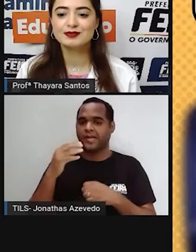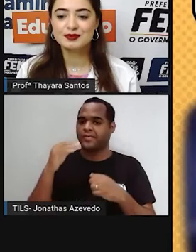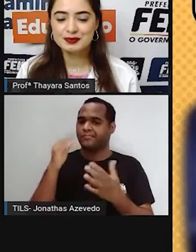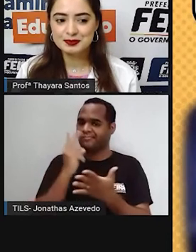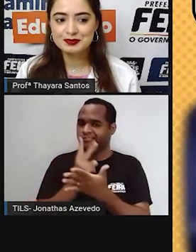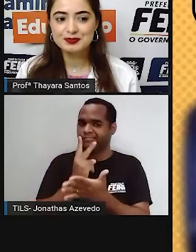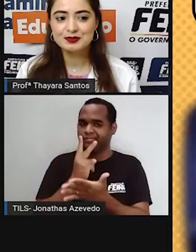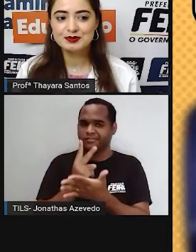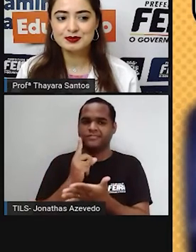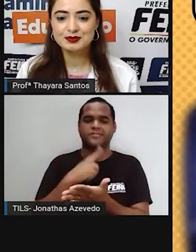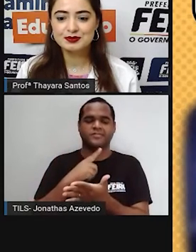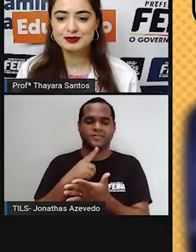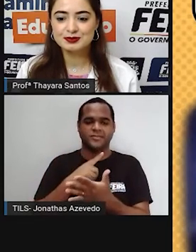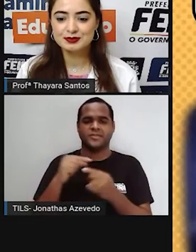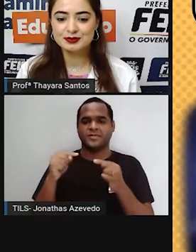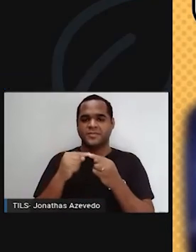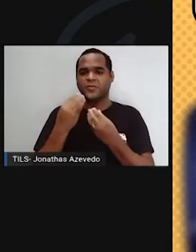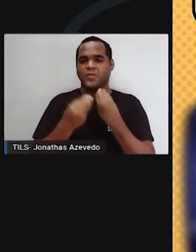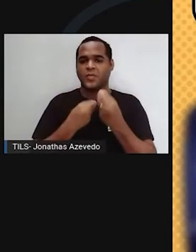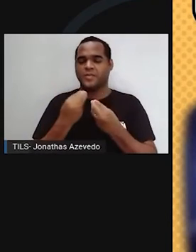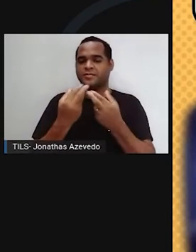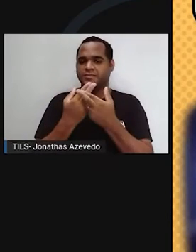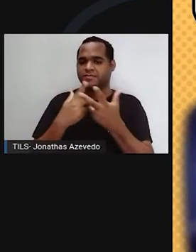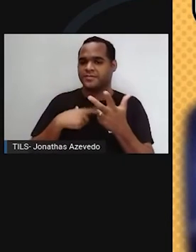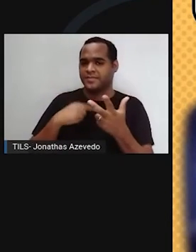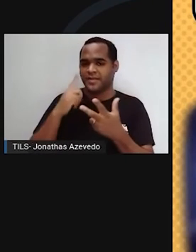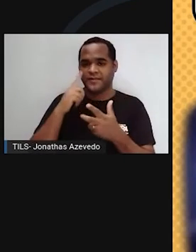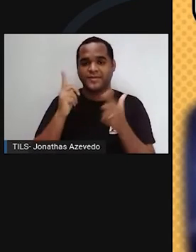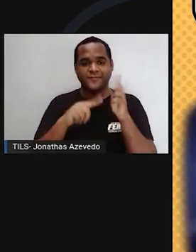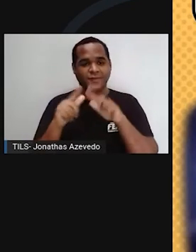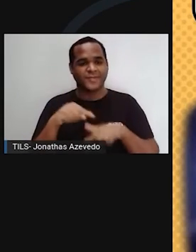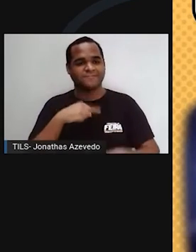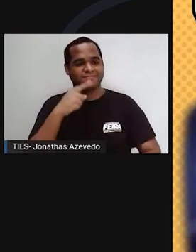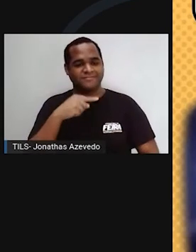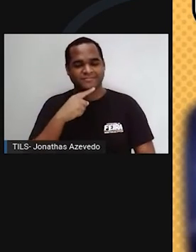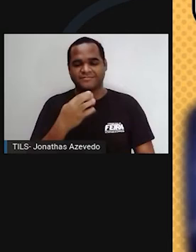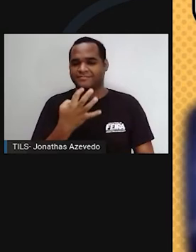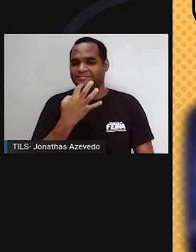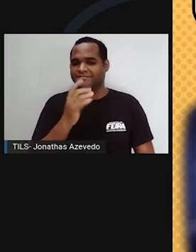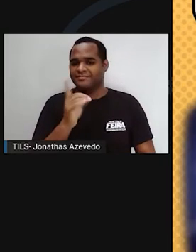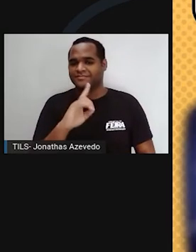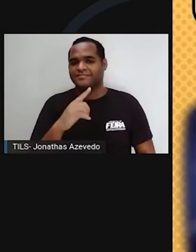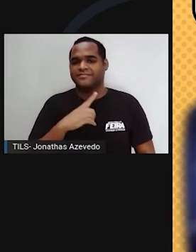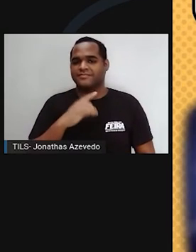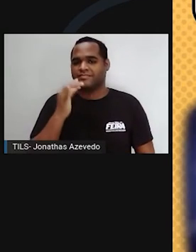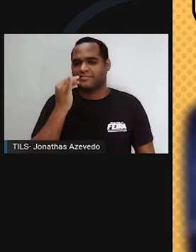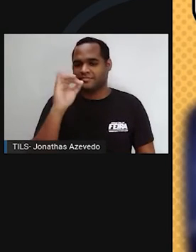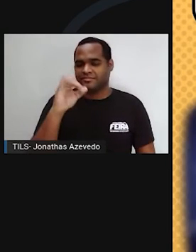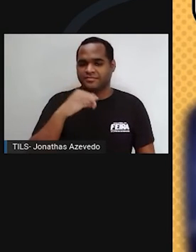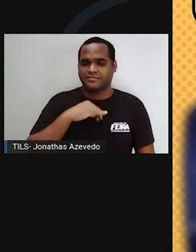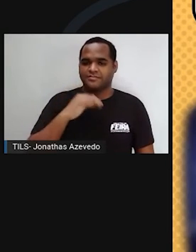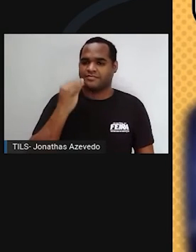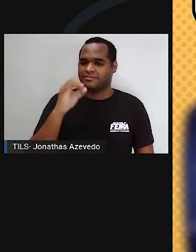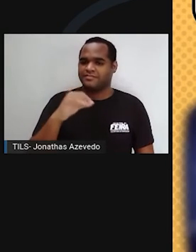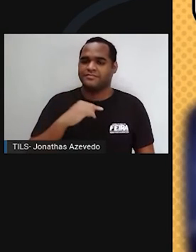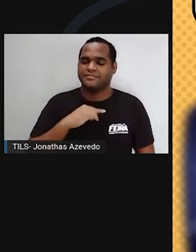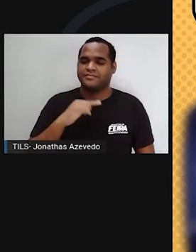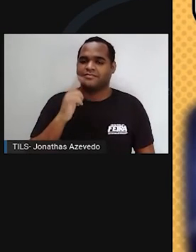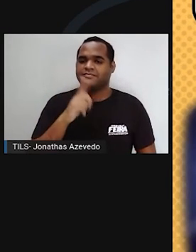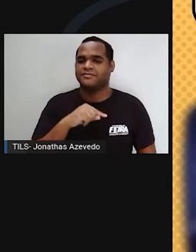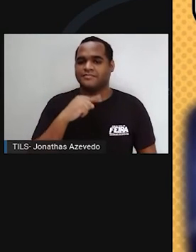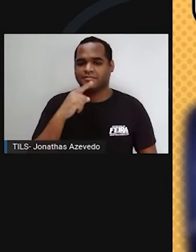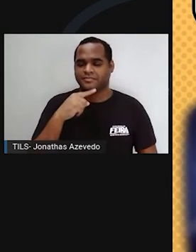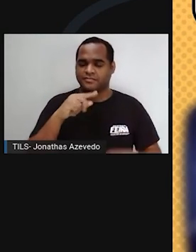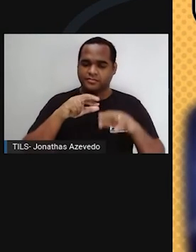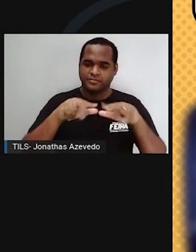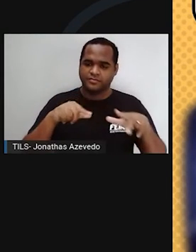atividade, geradores termonucleares que não conhecem restrições, criando energia suficiente para vaporizar a Terra milhares